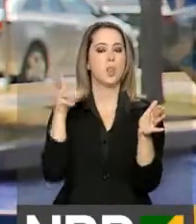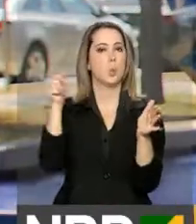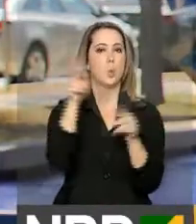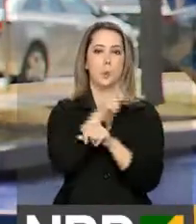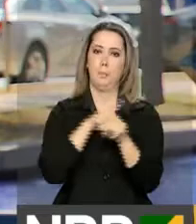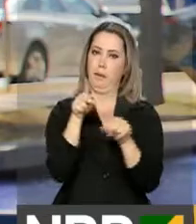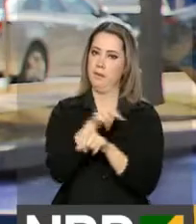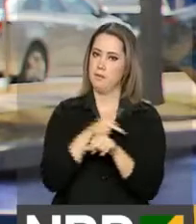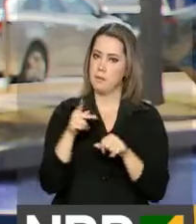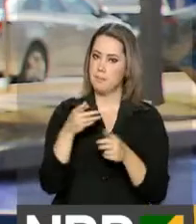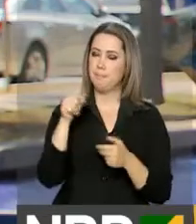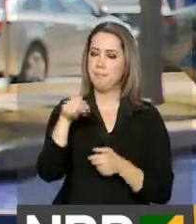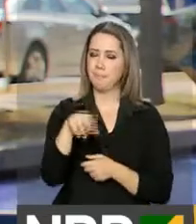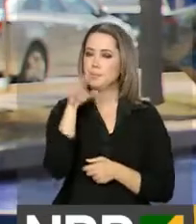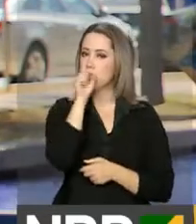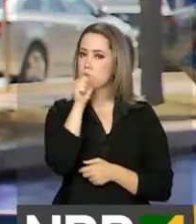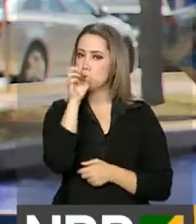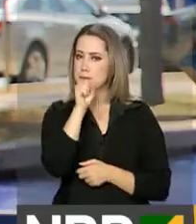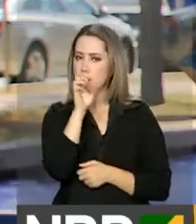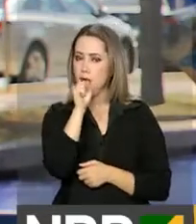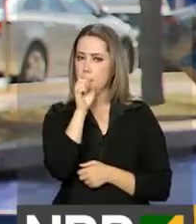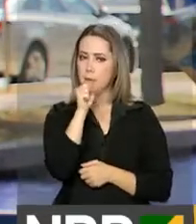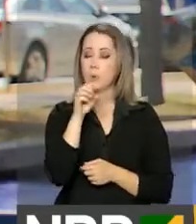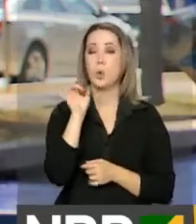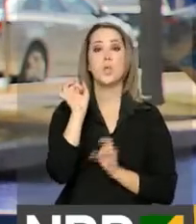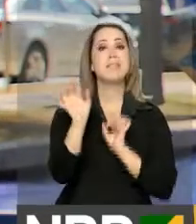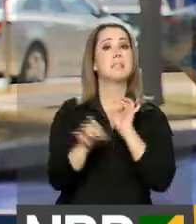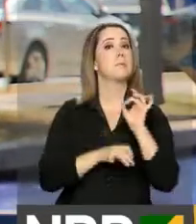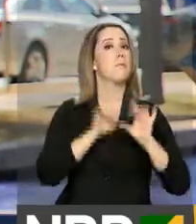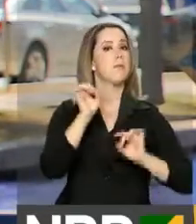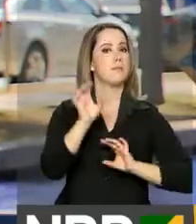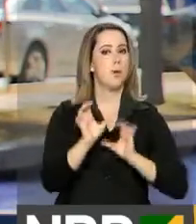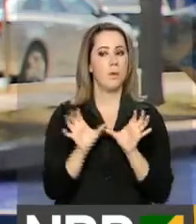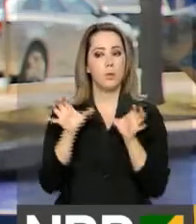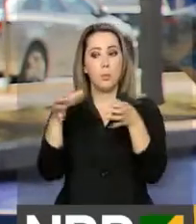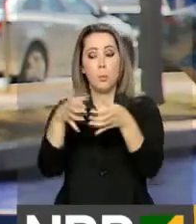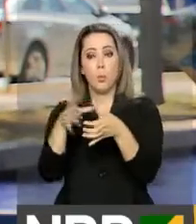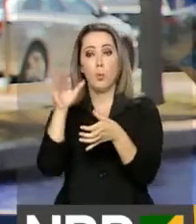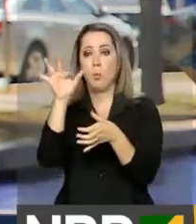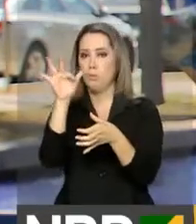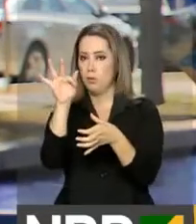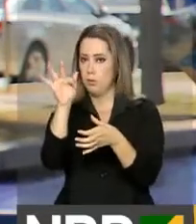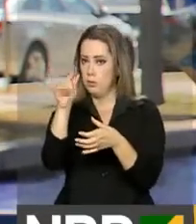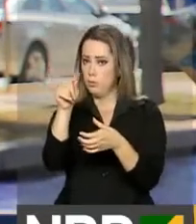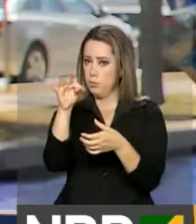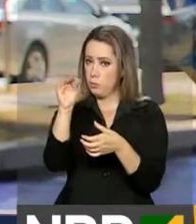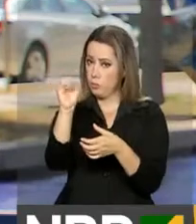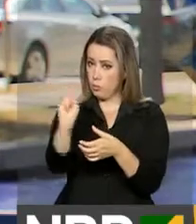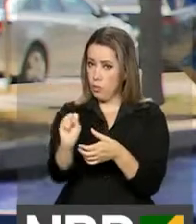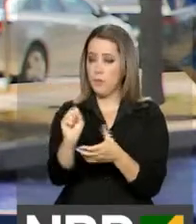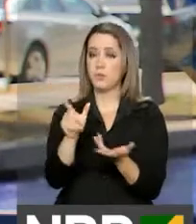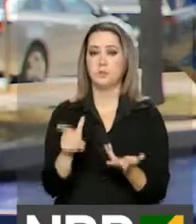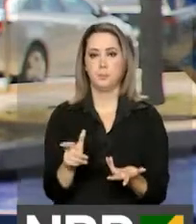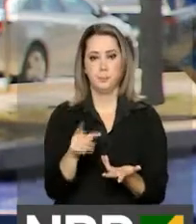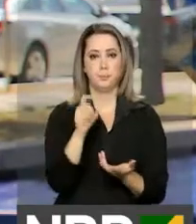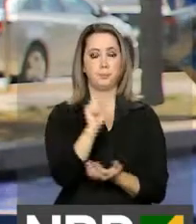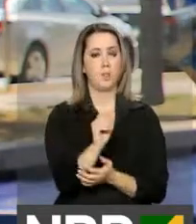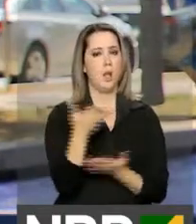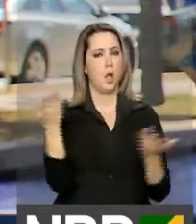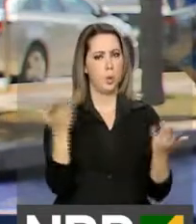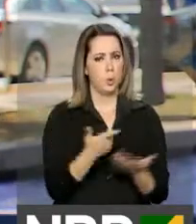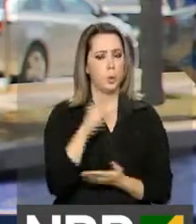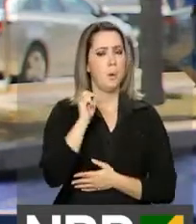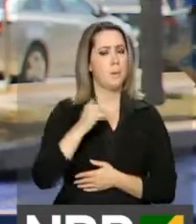o Brasil vão abrir neste sábado para atendimento exclusivo das contas inativas do FGTS. Nesse último